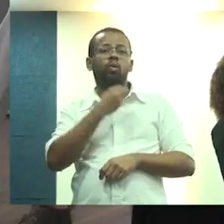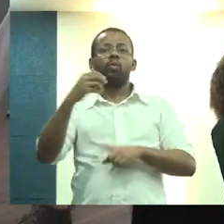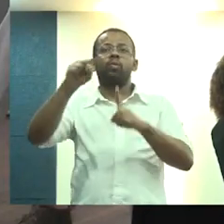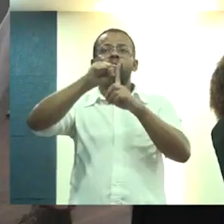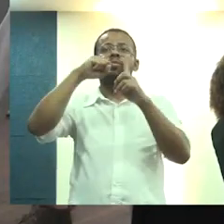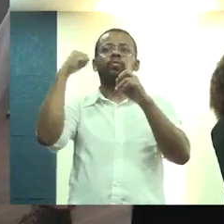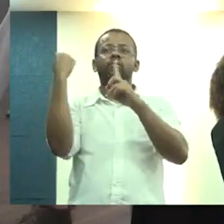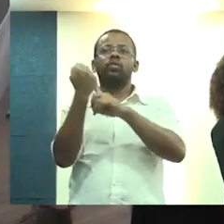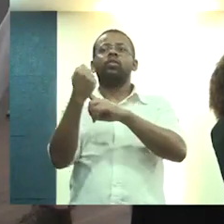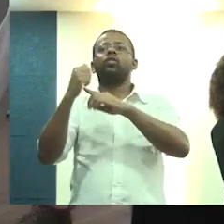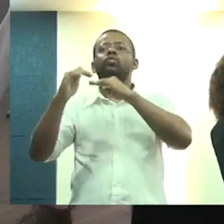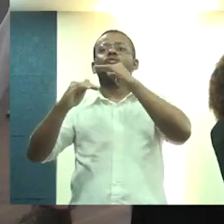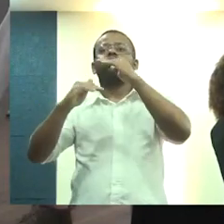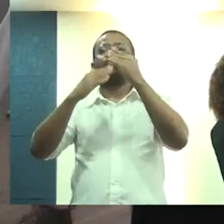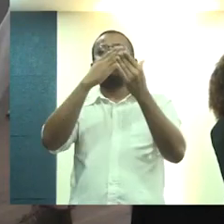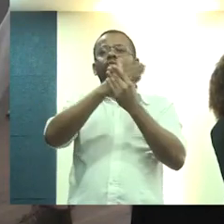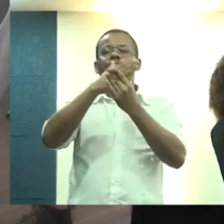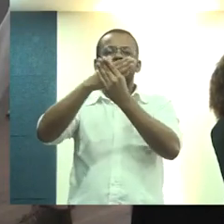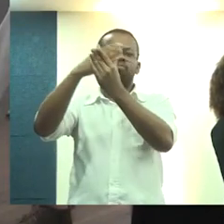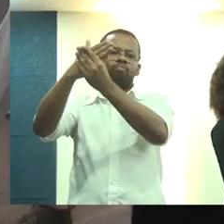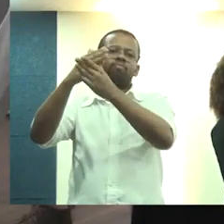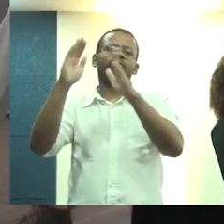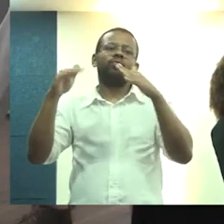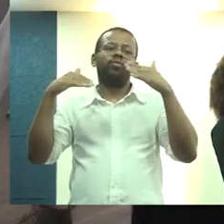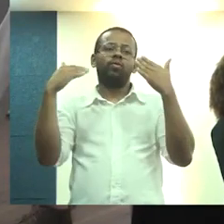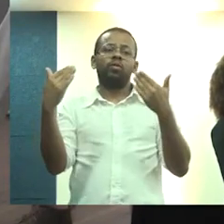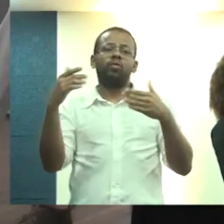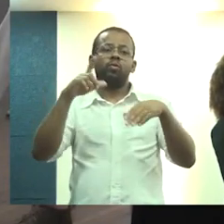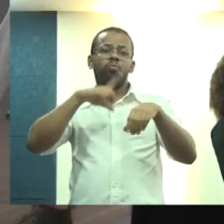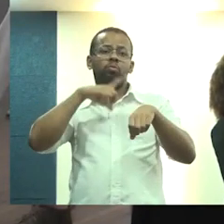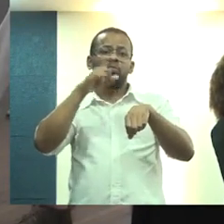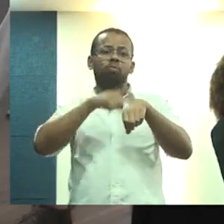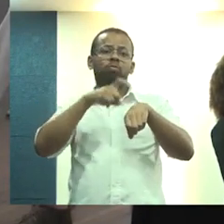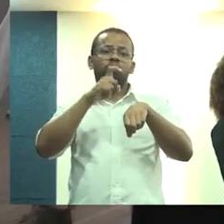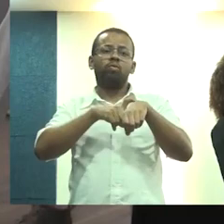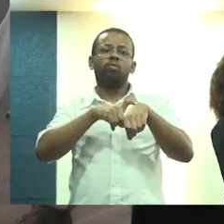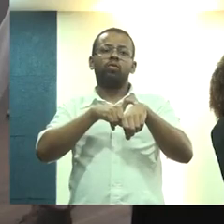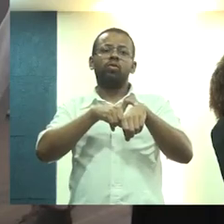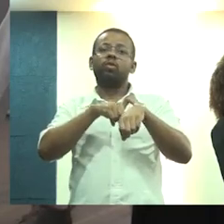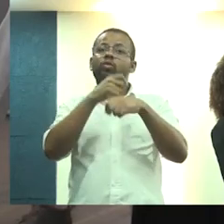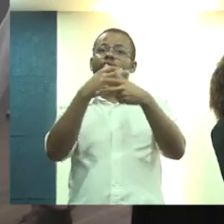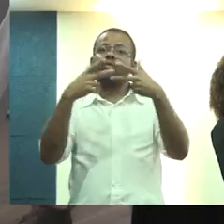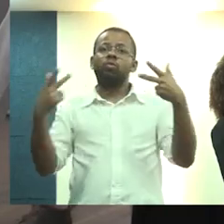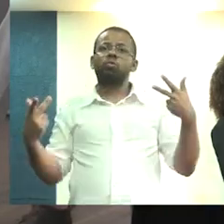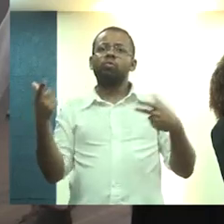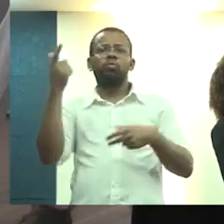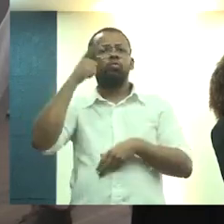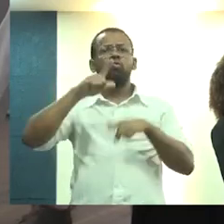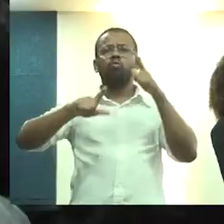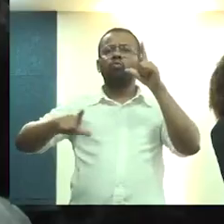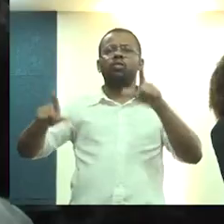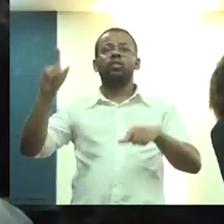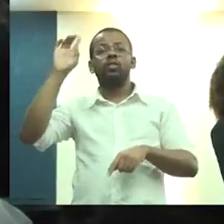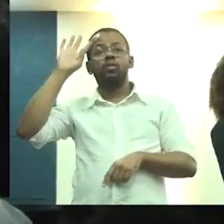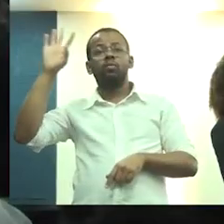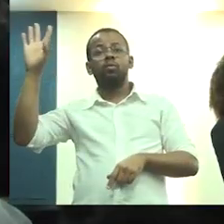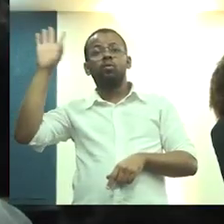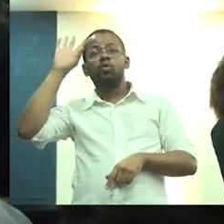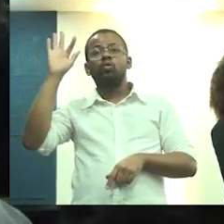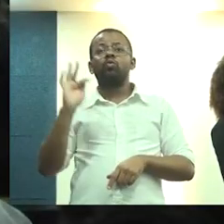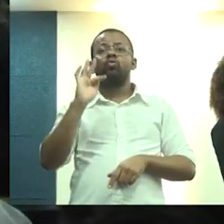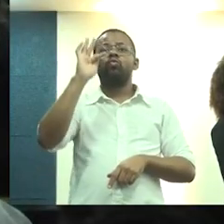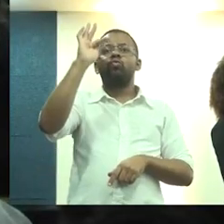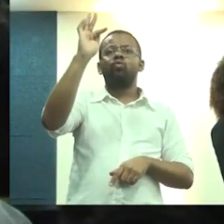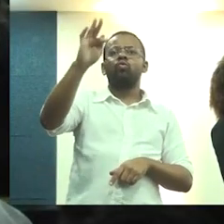social nesses processos, e um momento em que coisas inimagináveis num futuro,